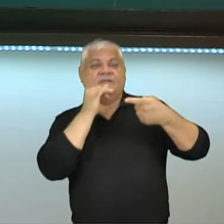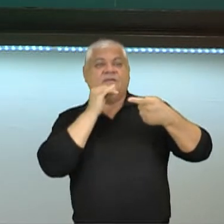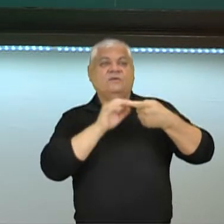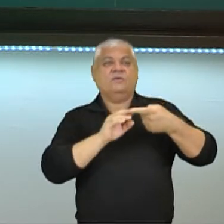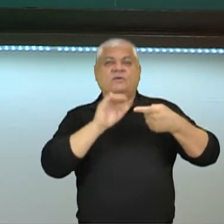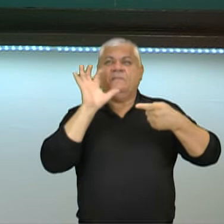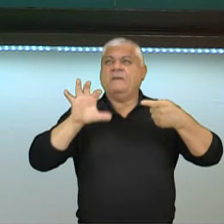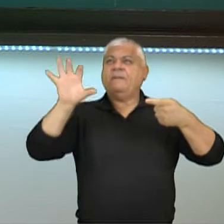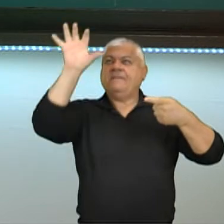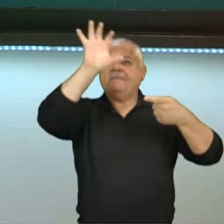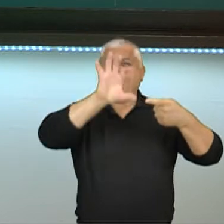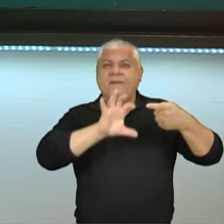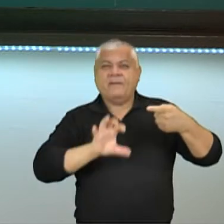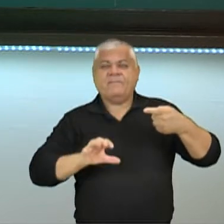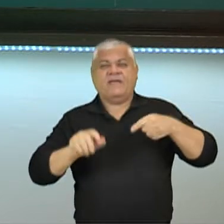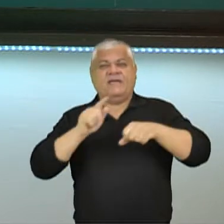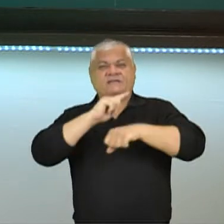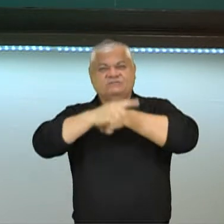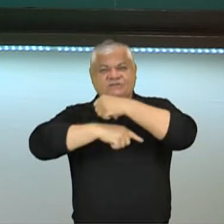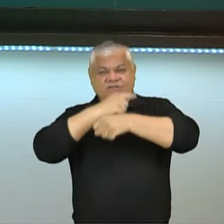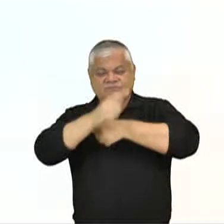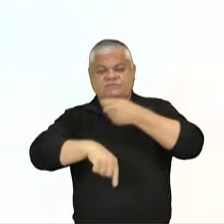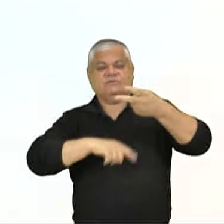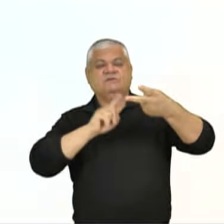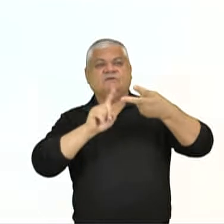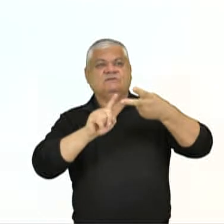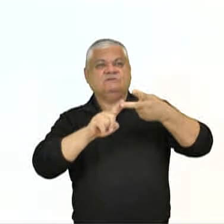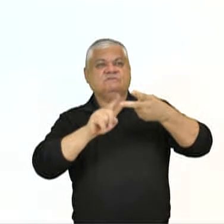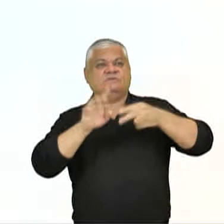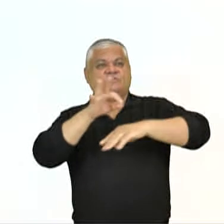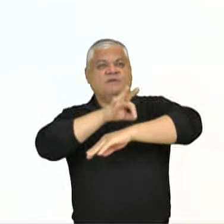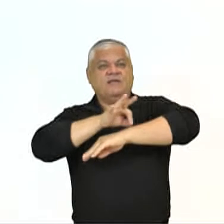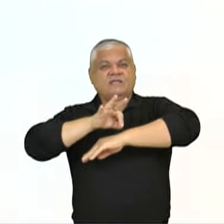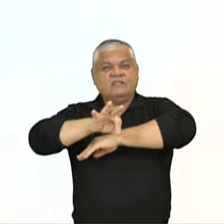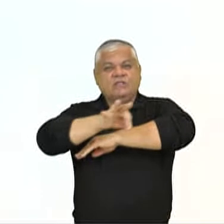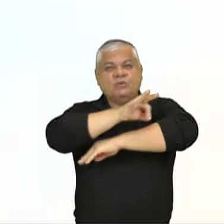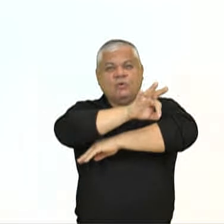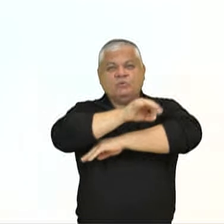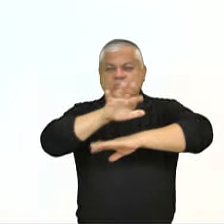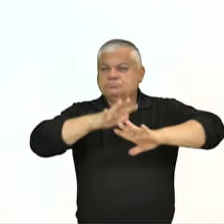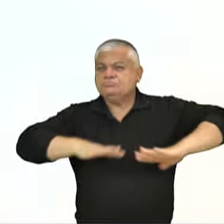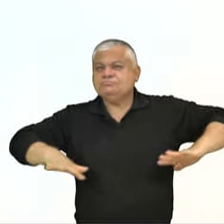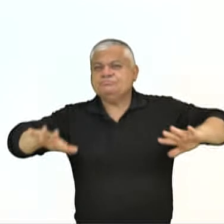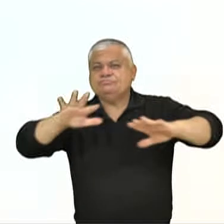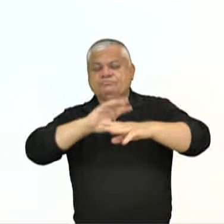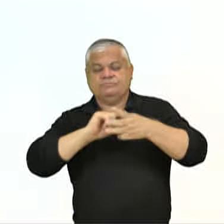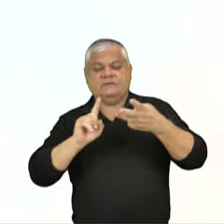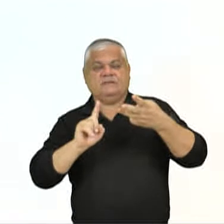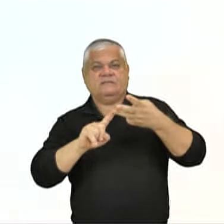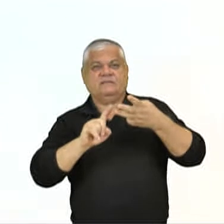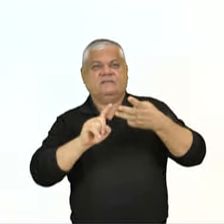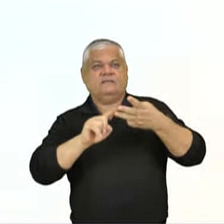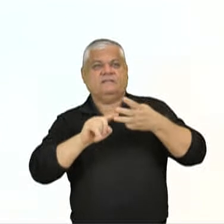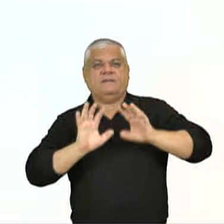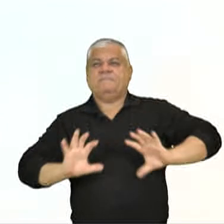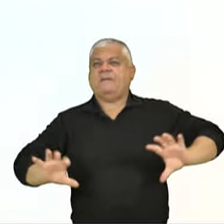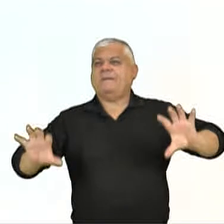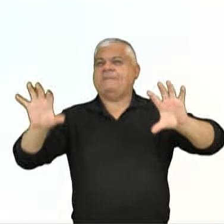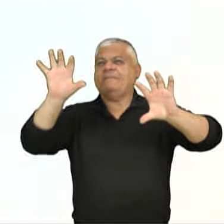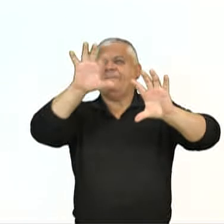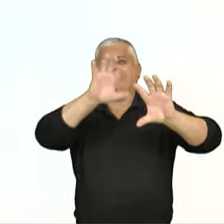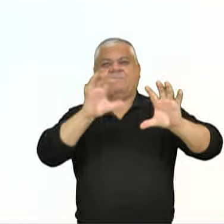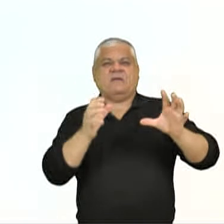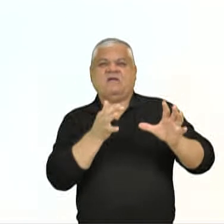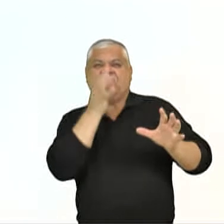a parede com gesso imitando placas de mármore. Segundo, arquitetônica, ilusão do aumento de ambiente. A terceira, ornamental, parede lisa com efeitos e